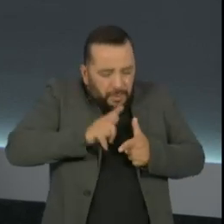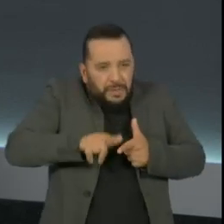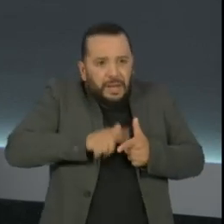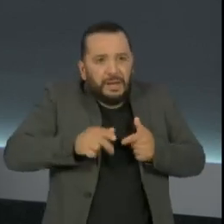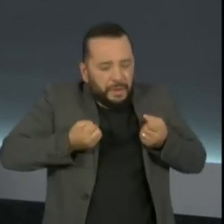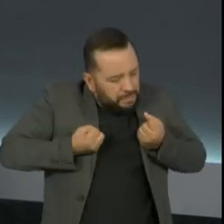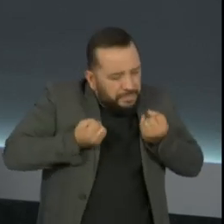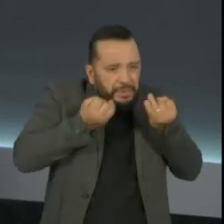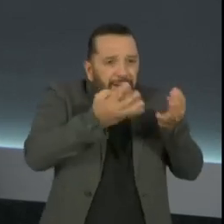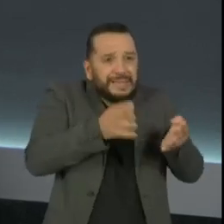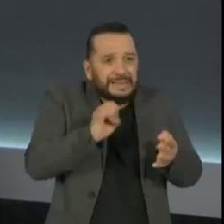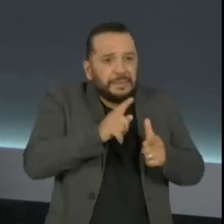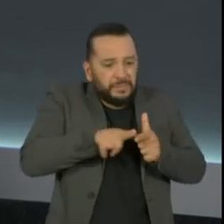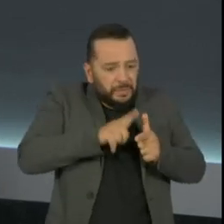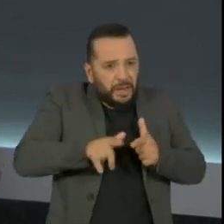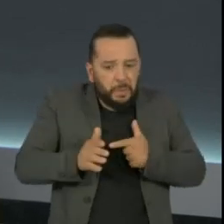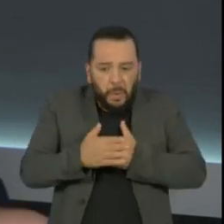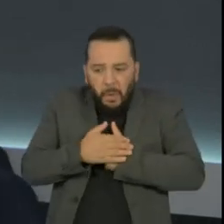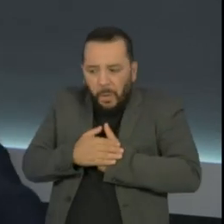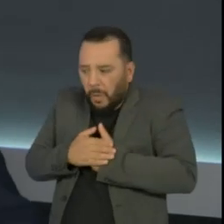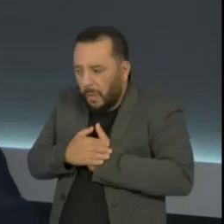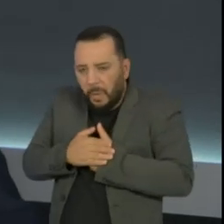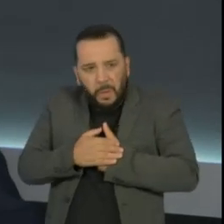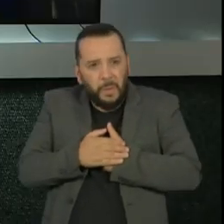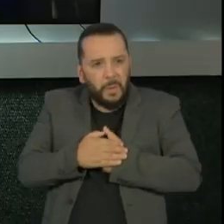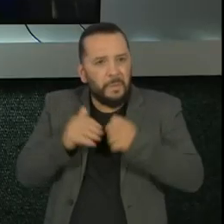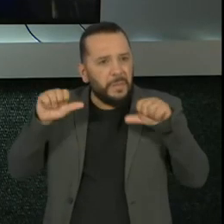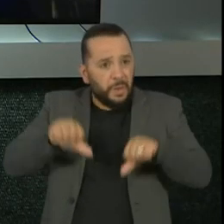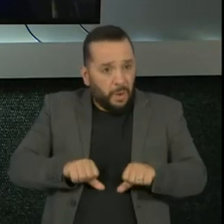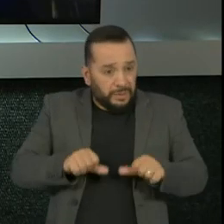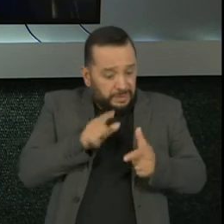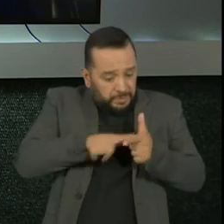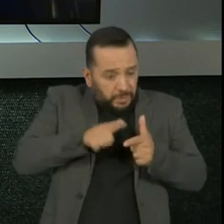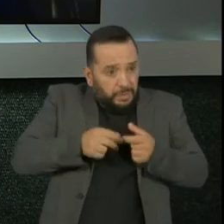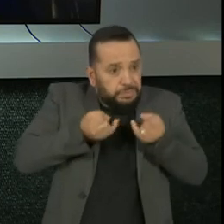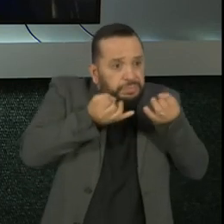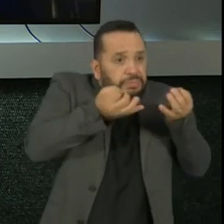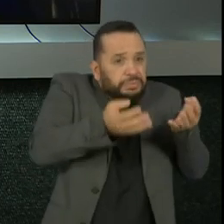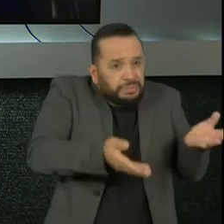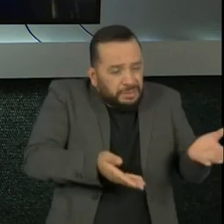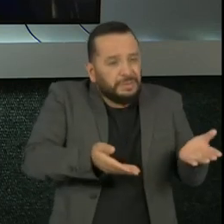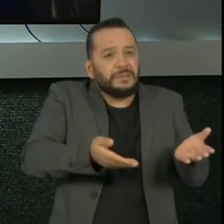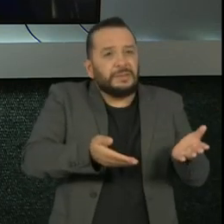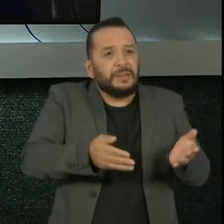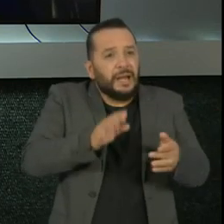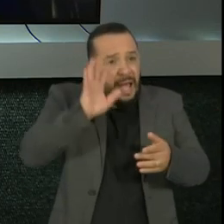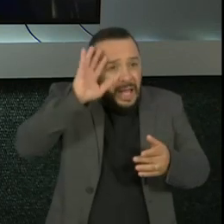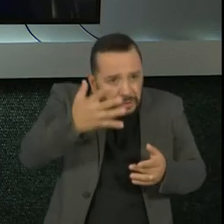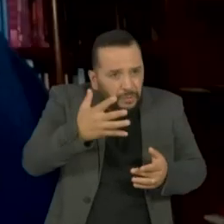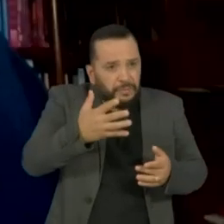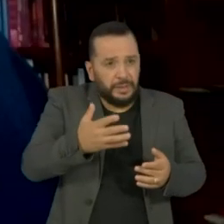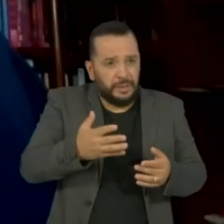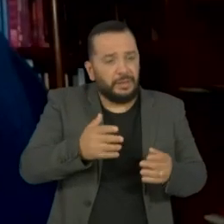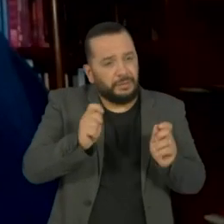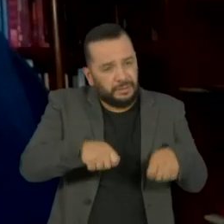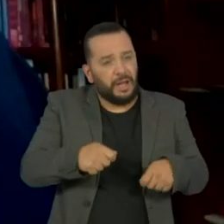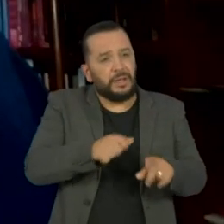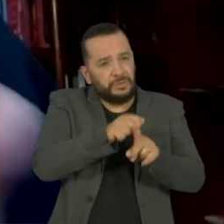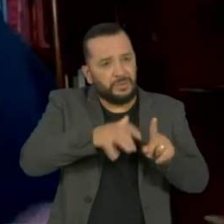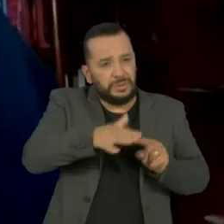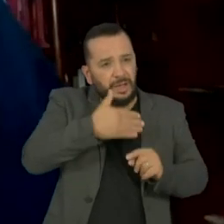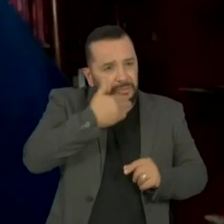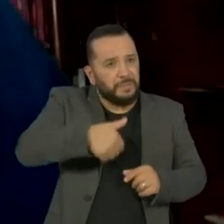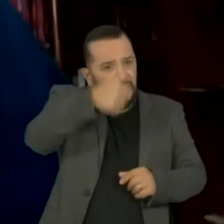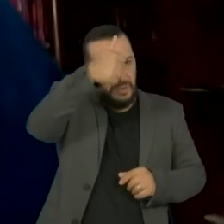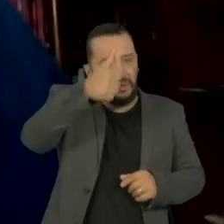falando agora, talvez a gente saia melhor coletivamente como sociedade? Ótima colocação, Aldo. Perfeito. Porque a gente